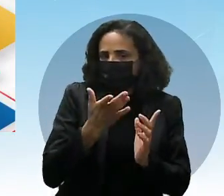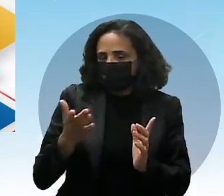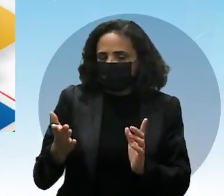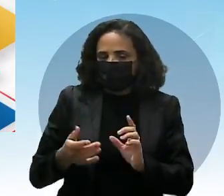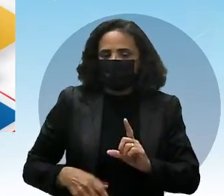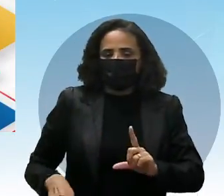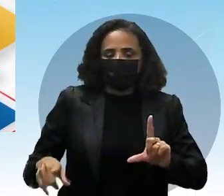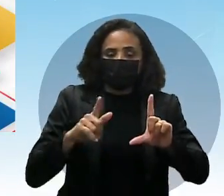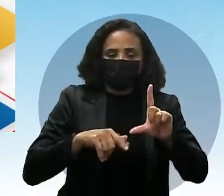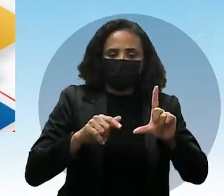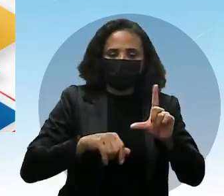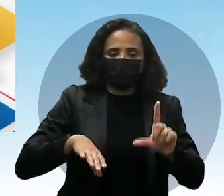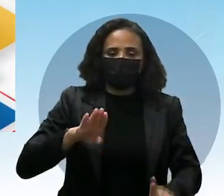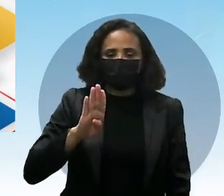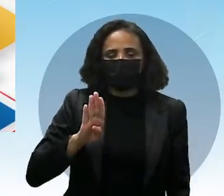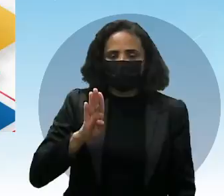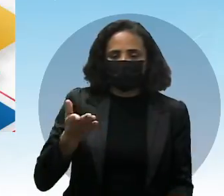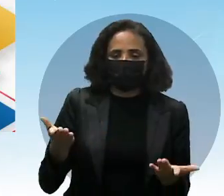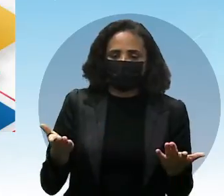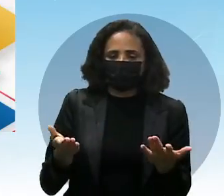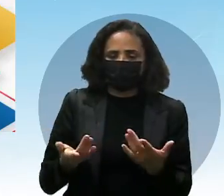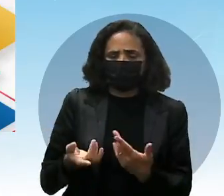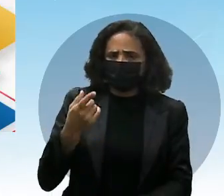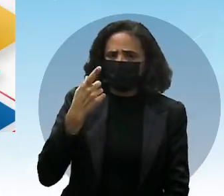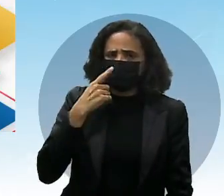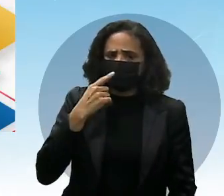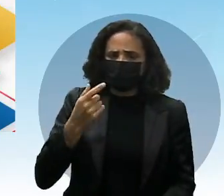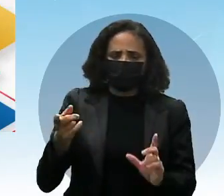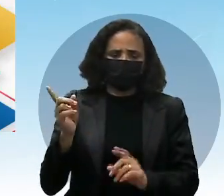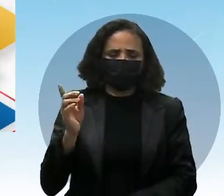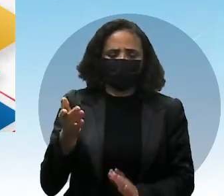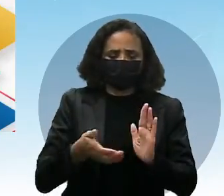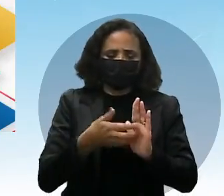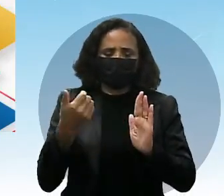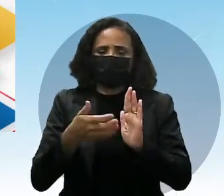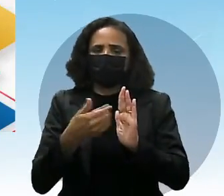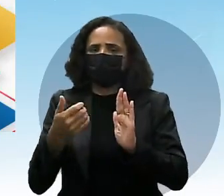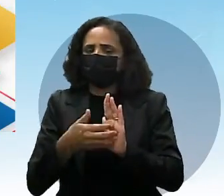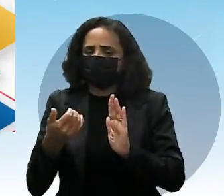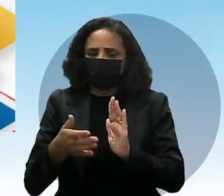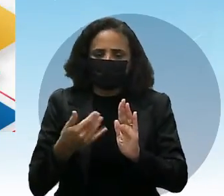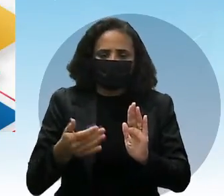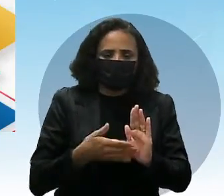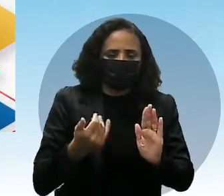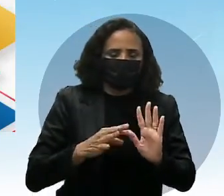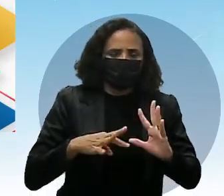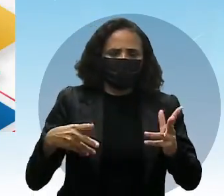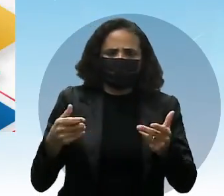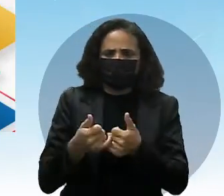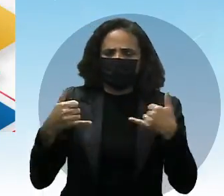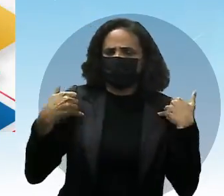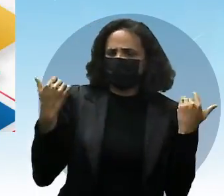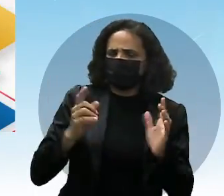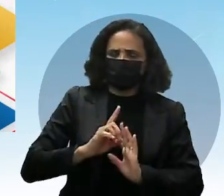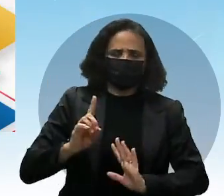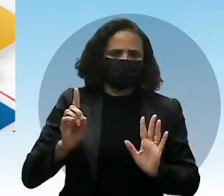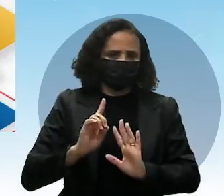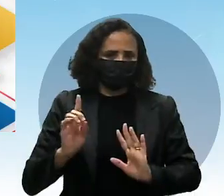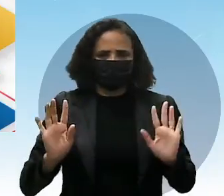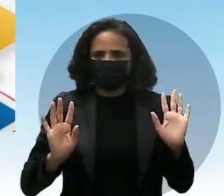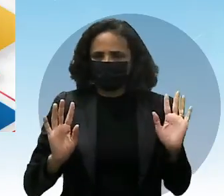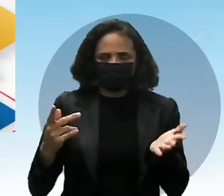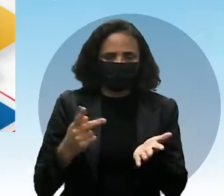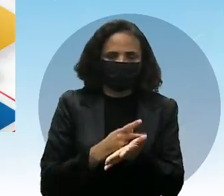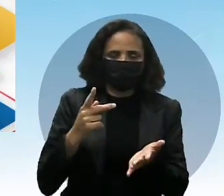Birthday, né? Aniversário, você ali vai descartando. ID, birthday wedding, são palavras que a gente